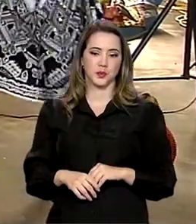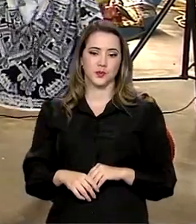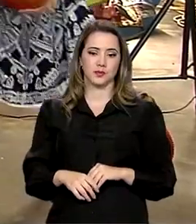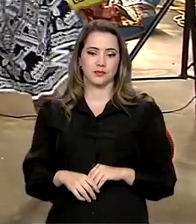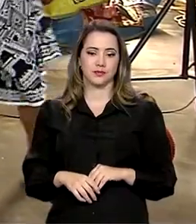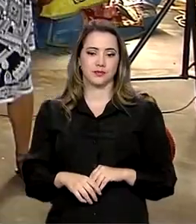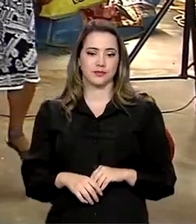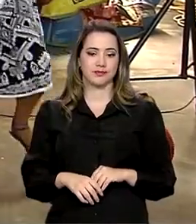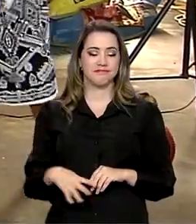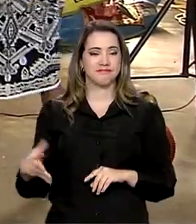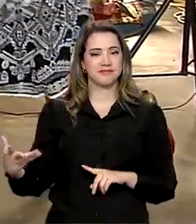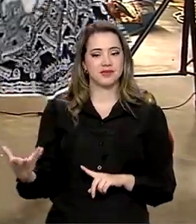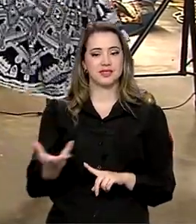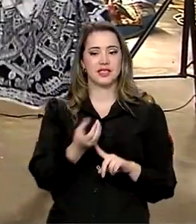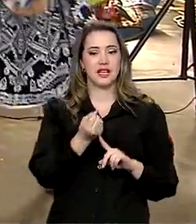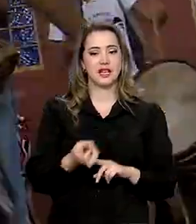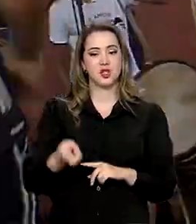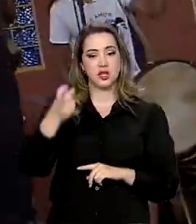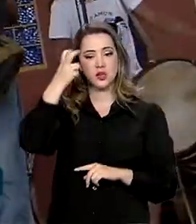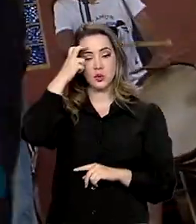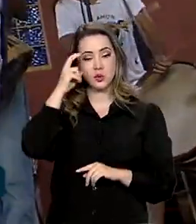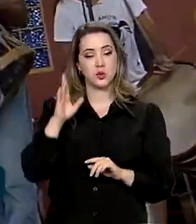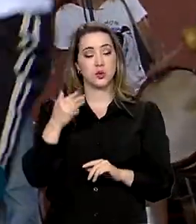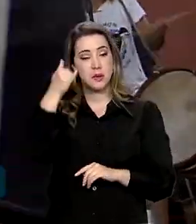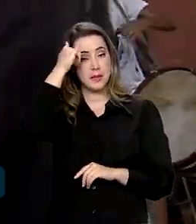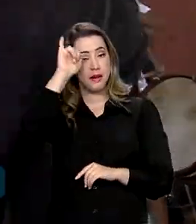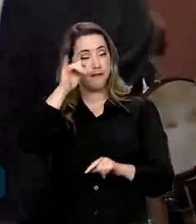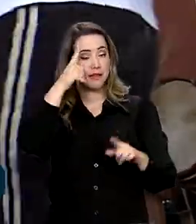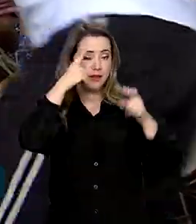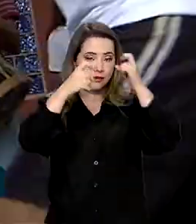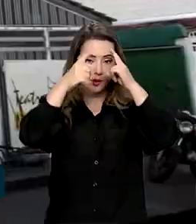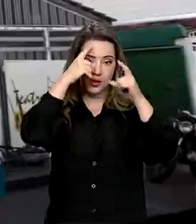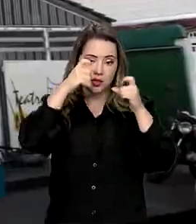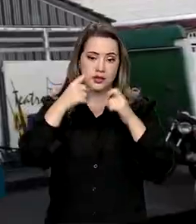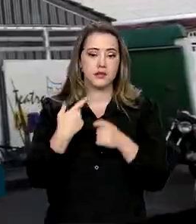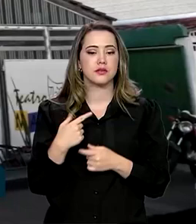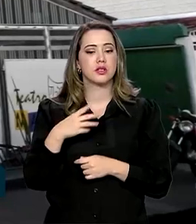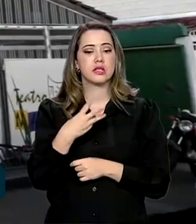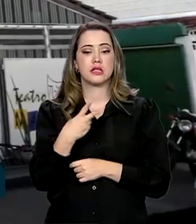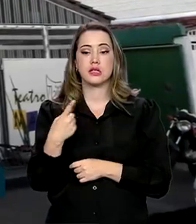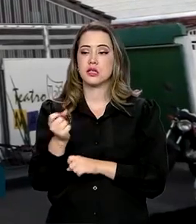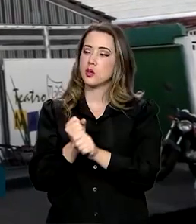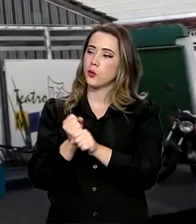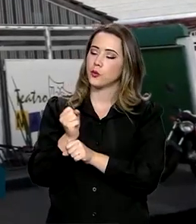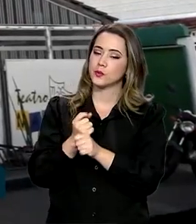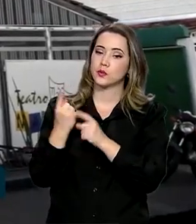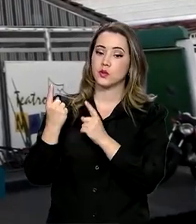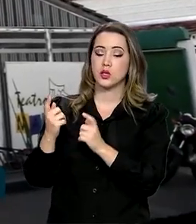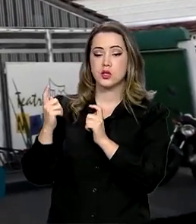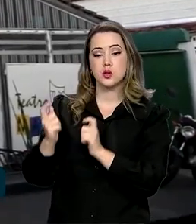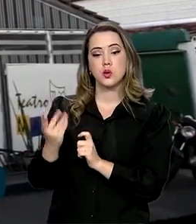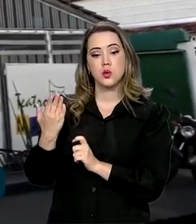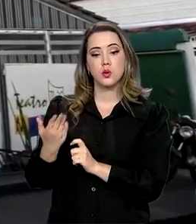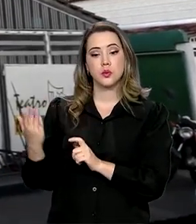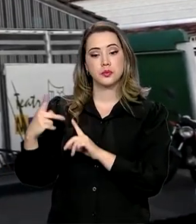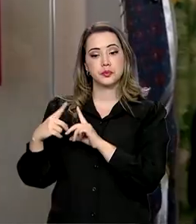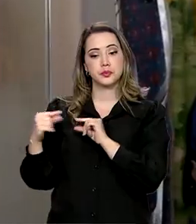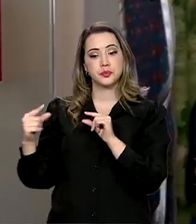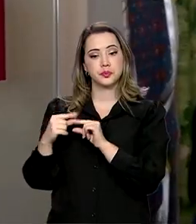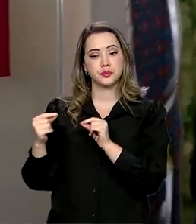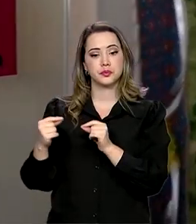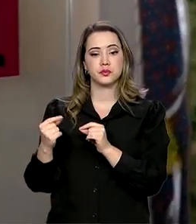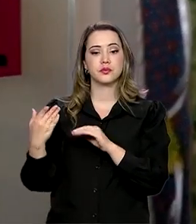Há arte e a cultura que combatem a violência. Há 31 anos, esse espaço cultural em Brasília